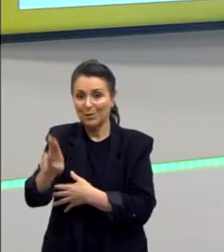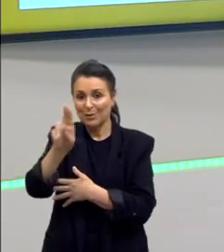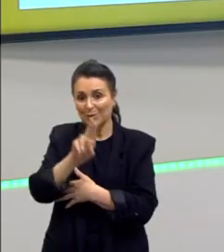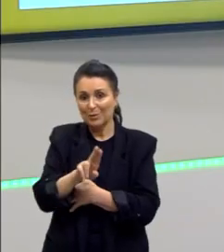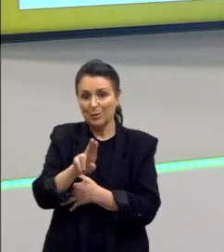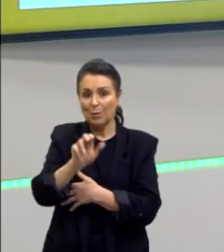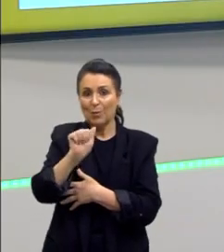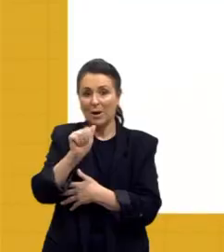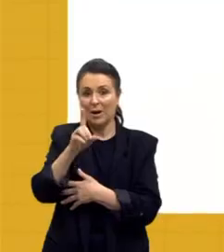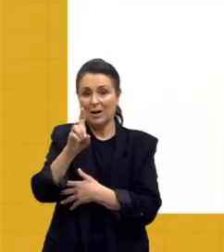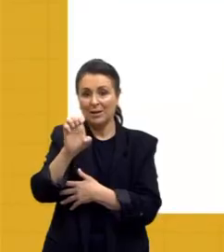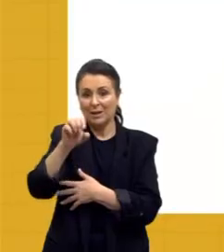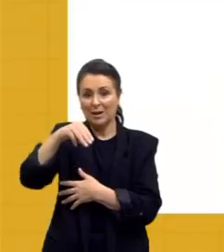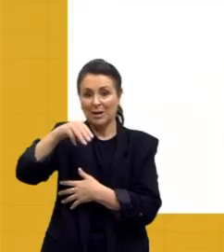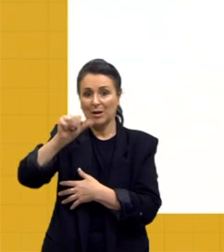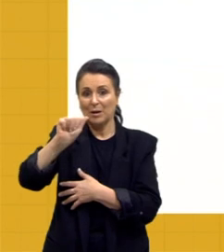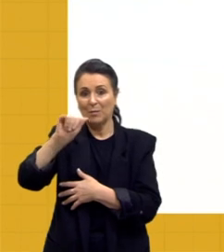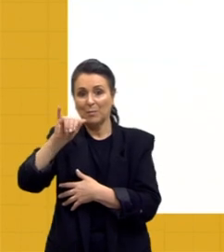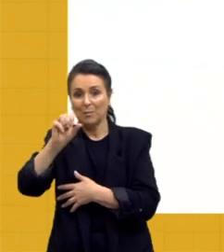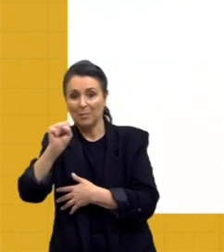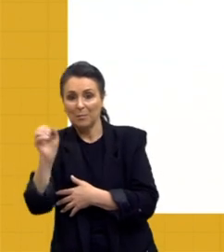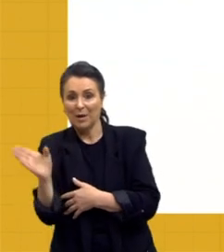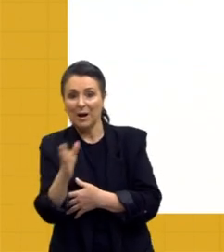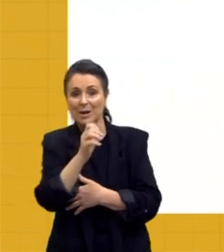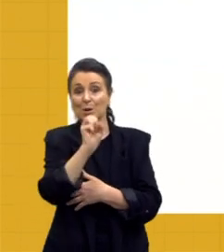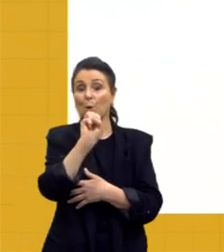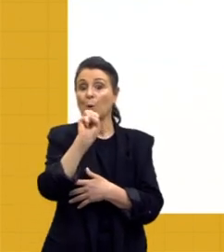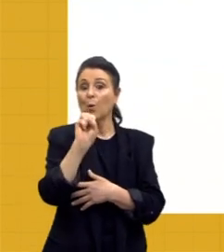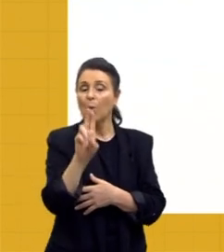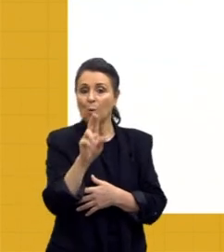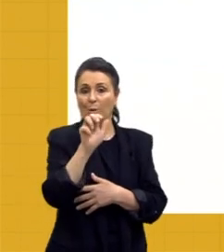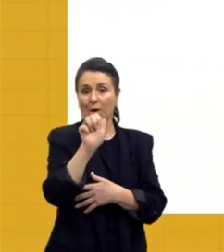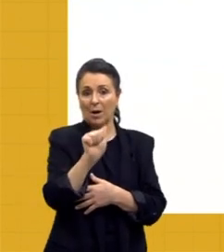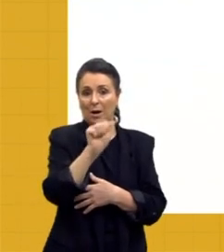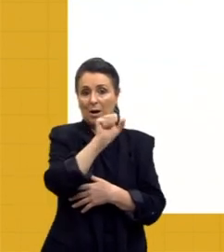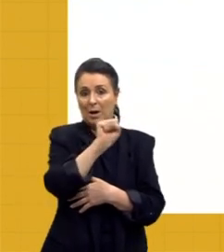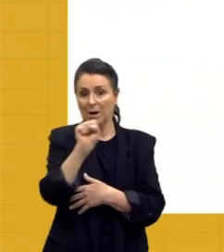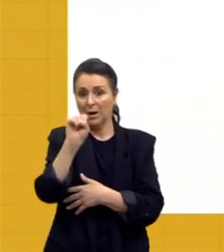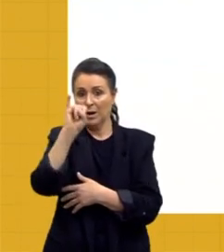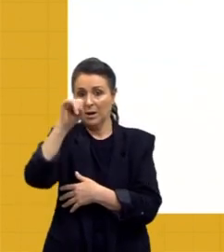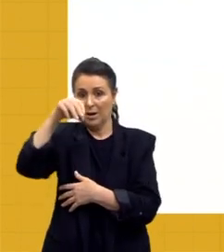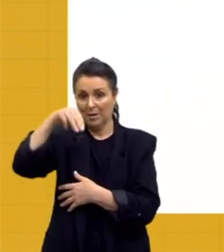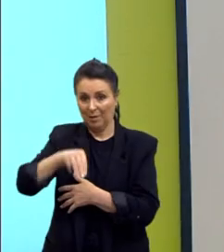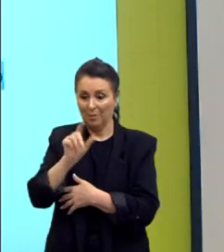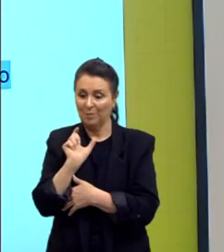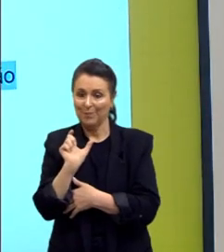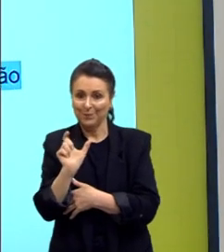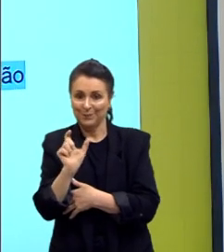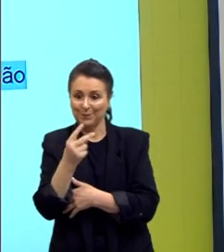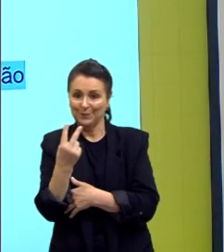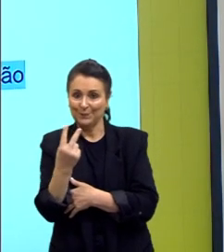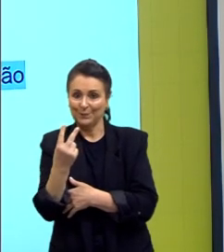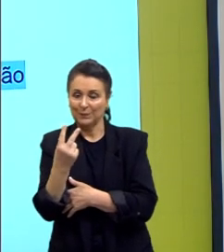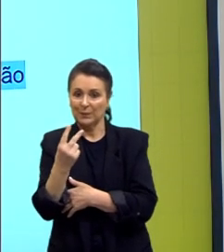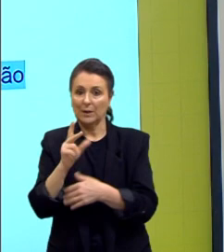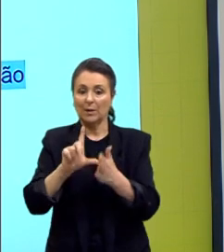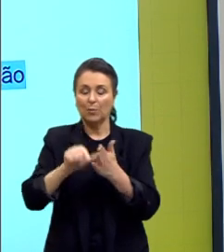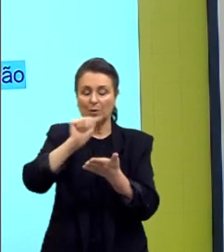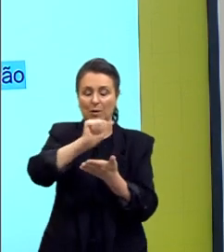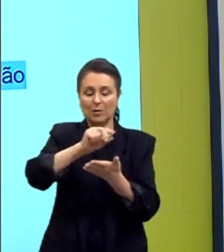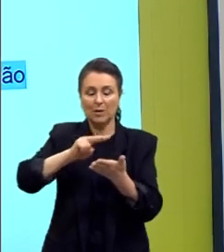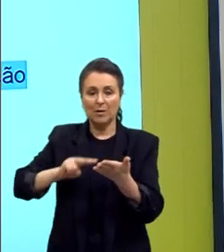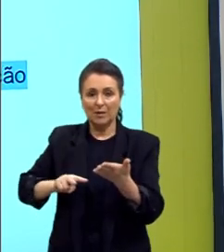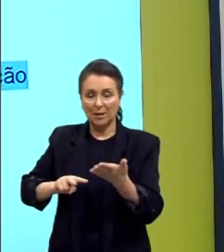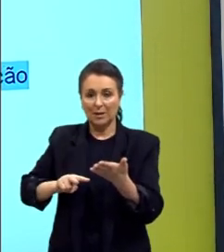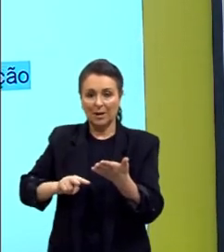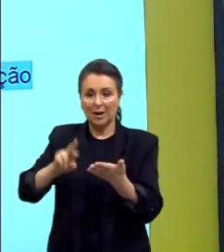o ademais e o assim, que eu peguei para exemplo. E depois de avaliar a nossa redação